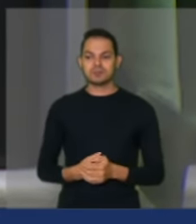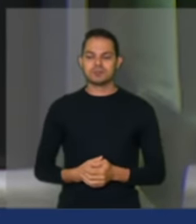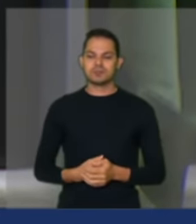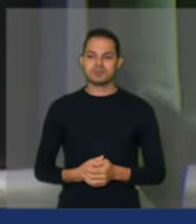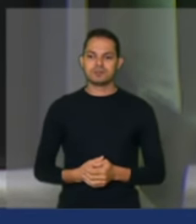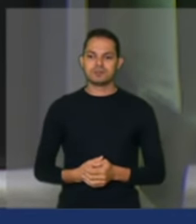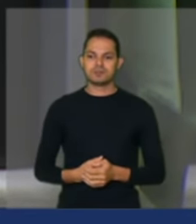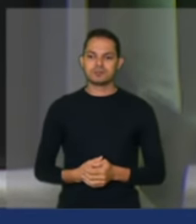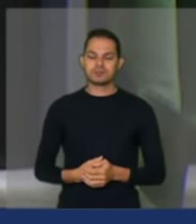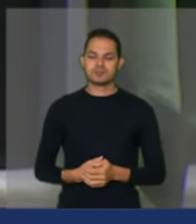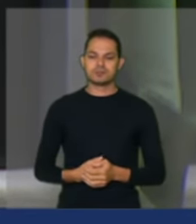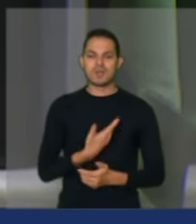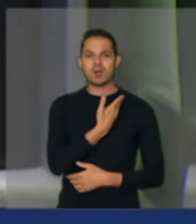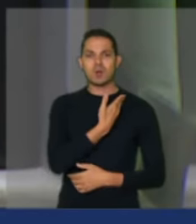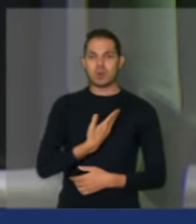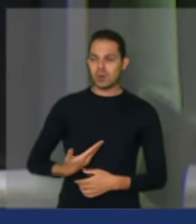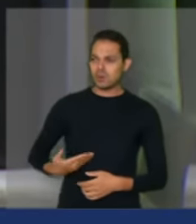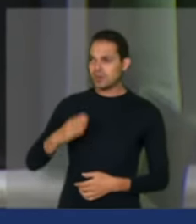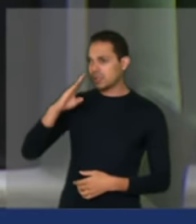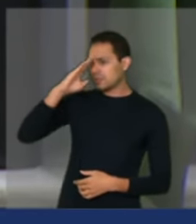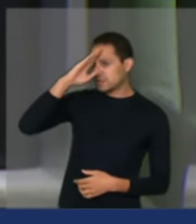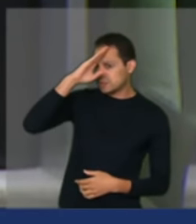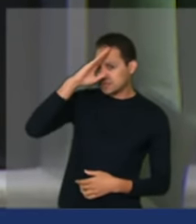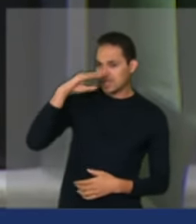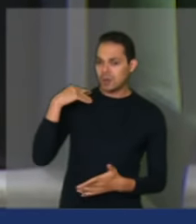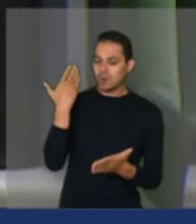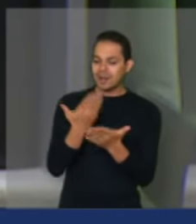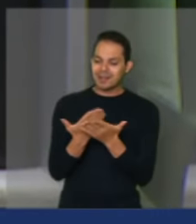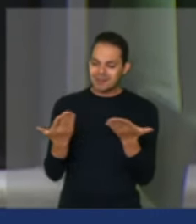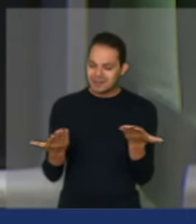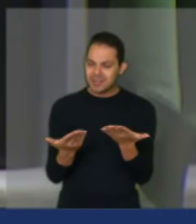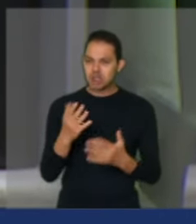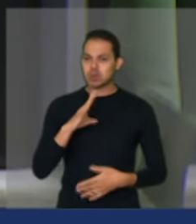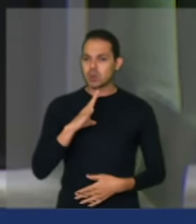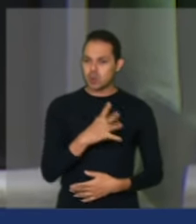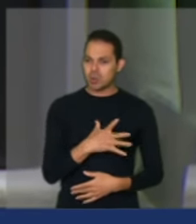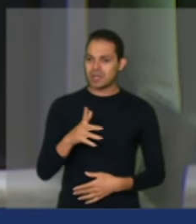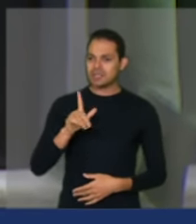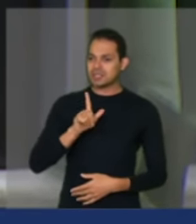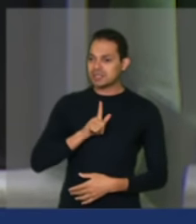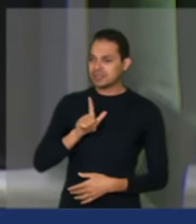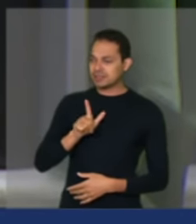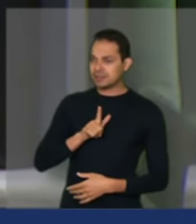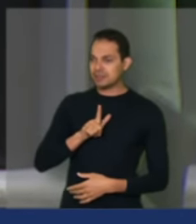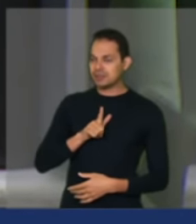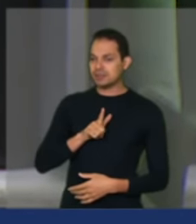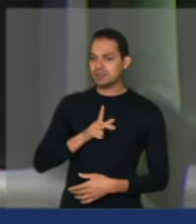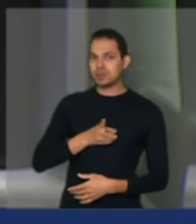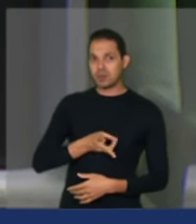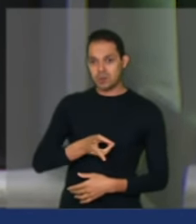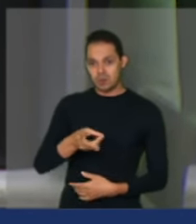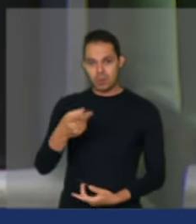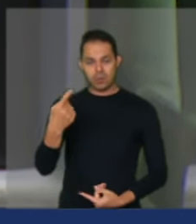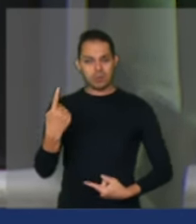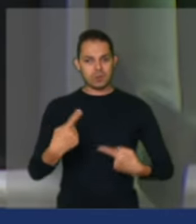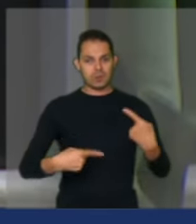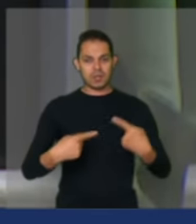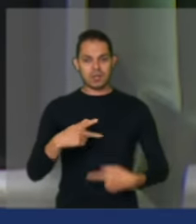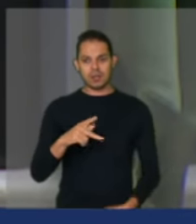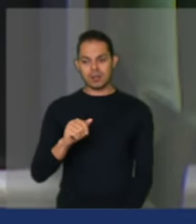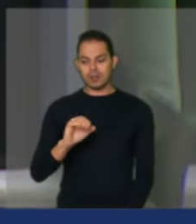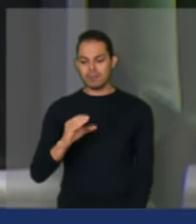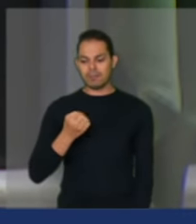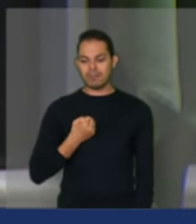que o governo Bolsonaro ainda tem coragem de manter em debate a PEC